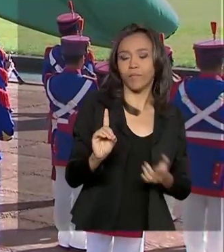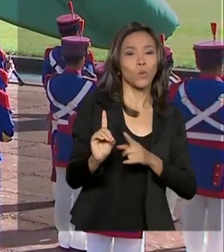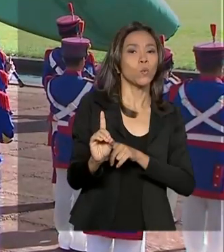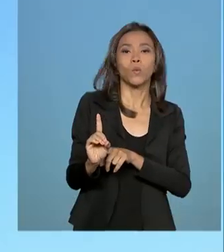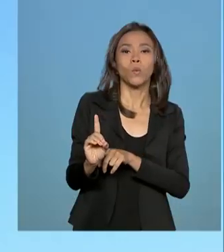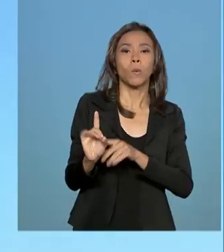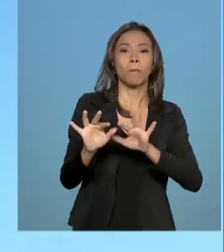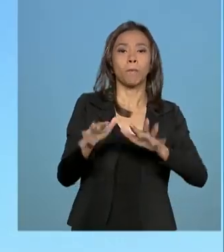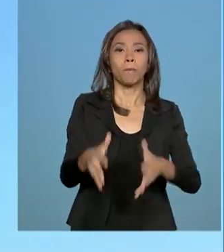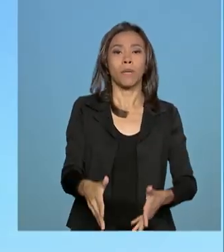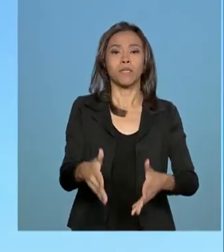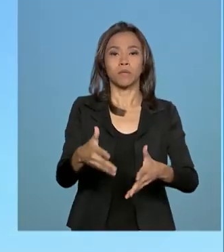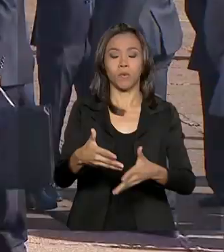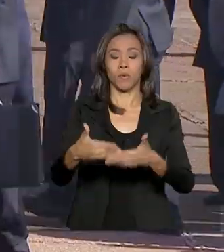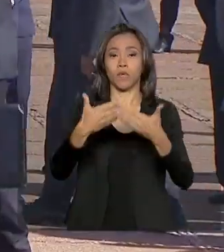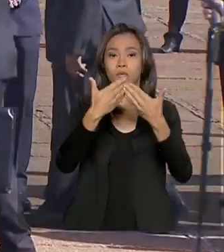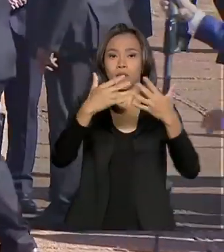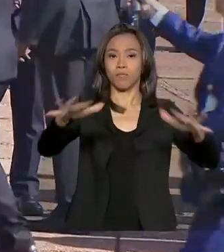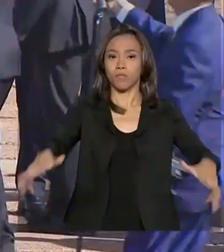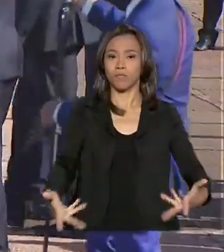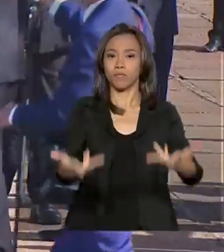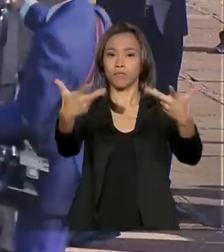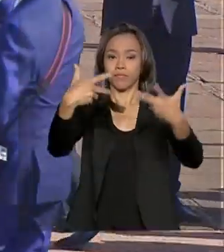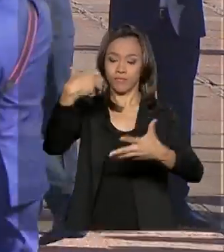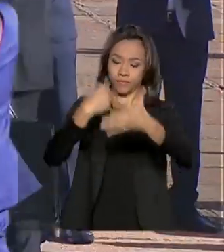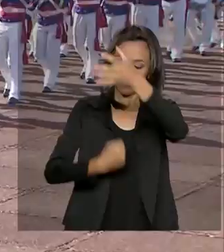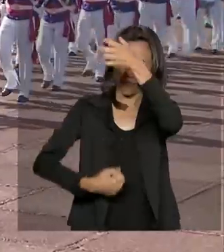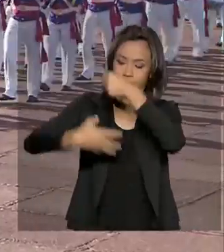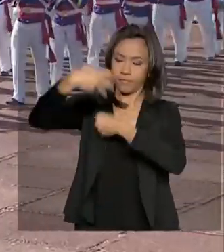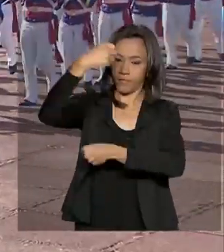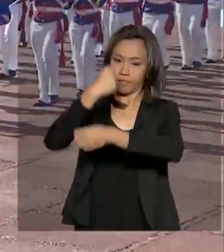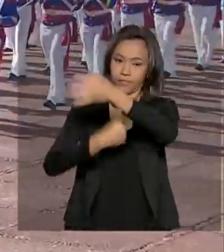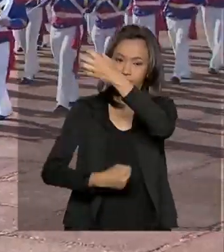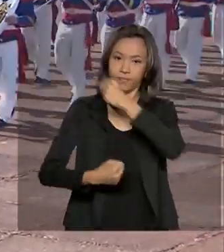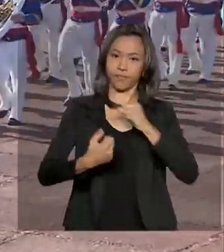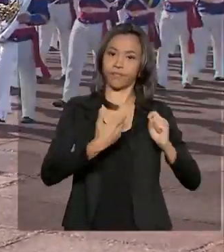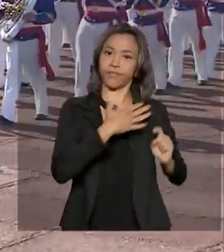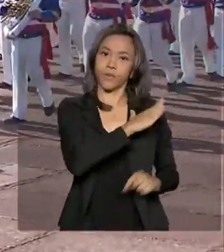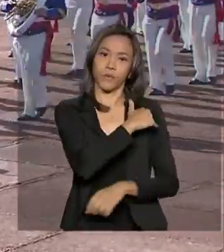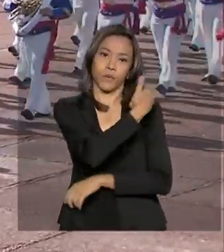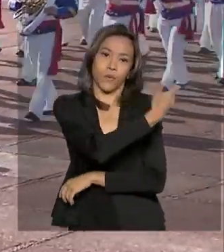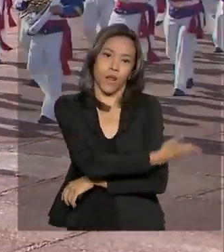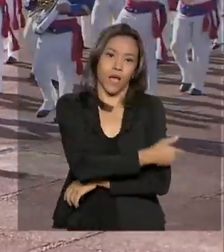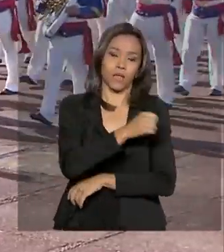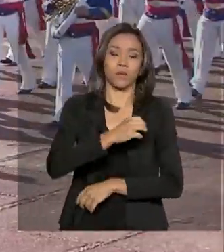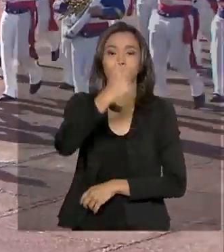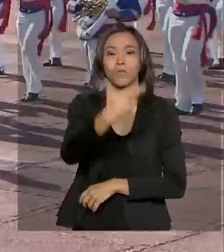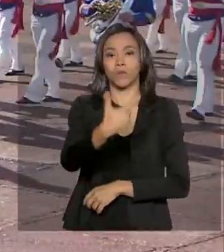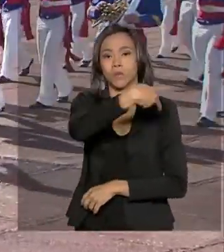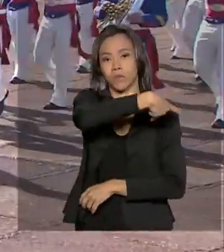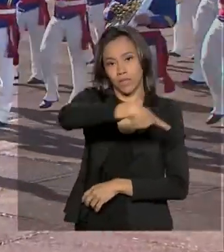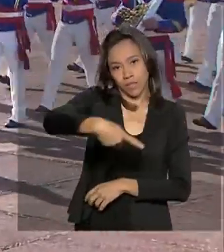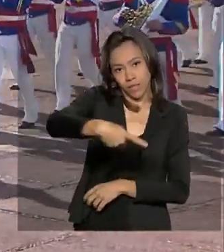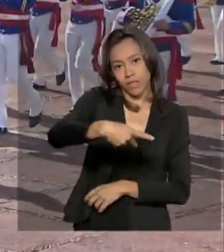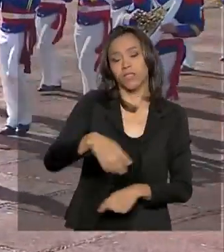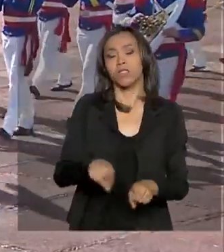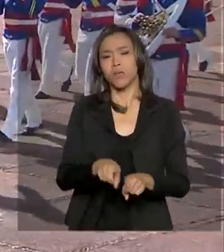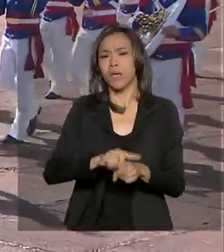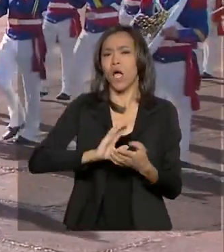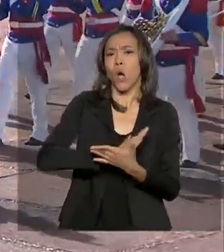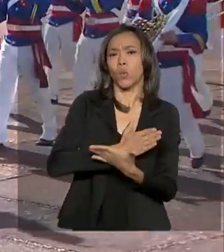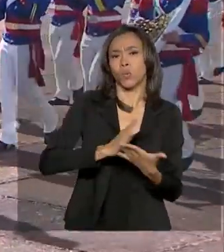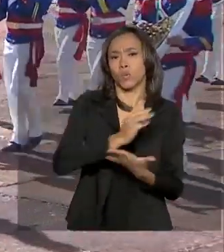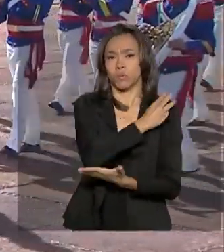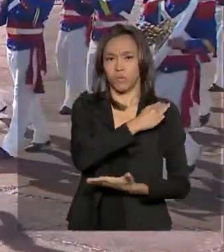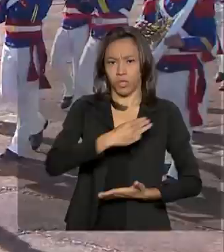participou da cerimônia de hasteamento da bandeira nacional. Ele estava ao lado do vice-presidente Hamilton Mourão e de alguns ministros,